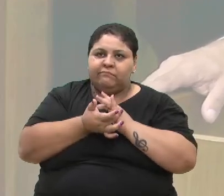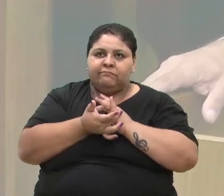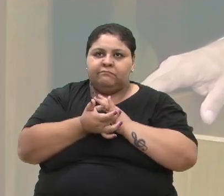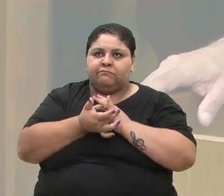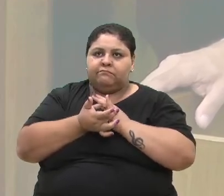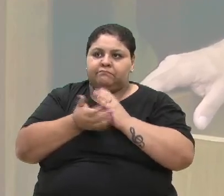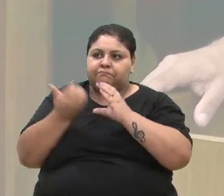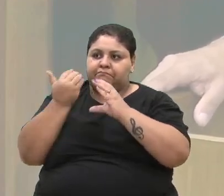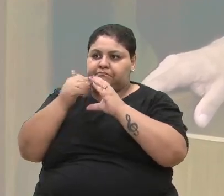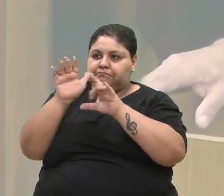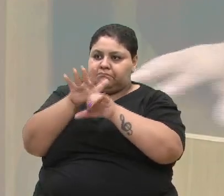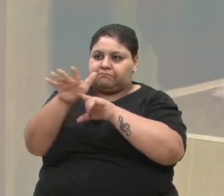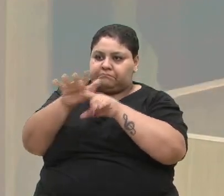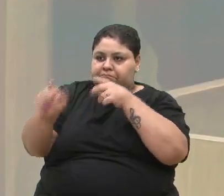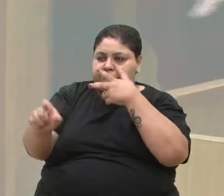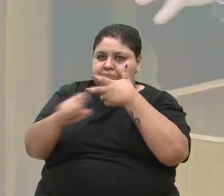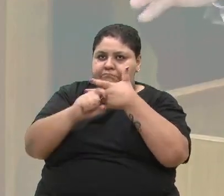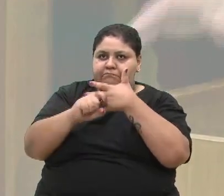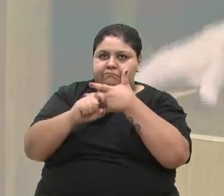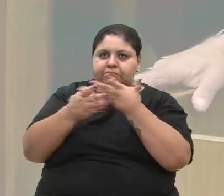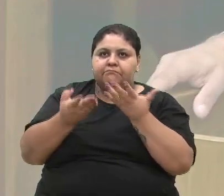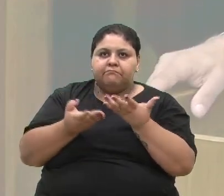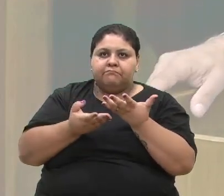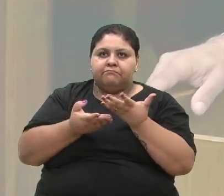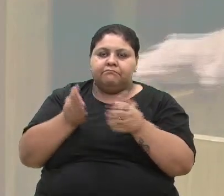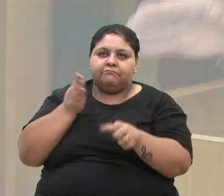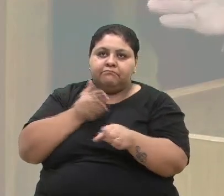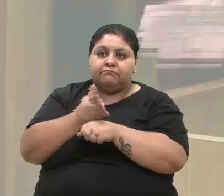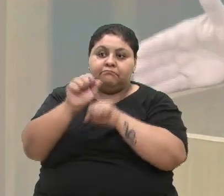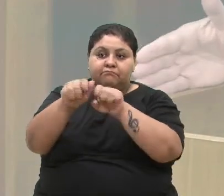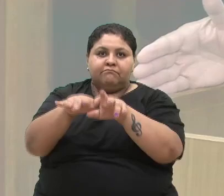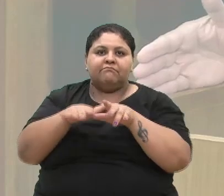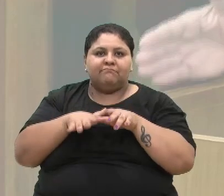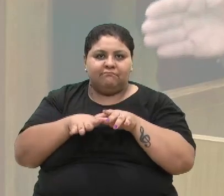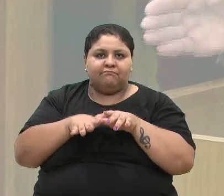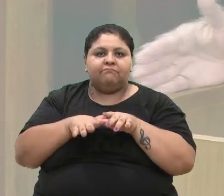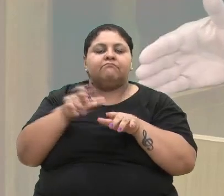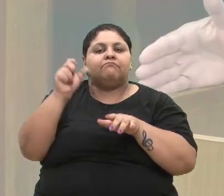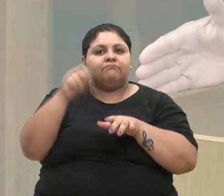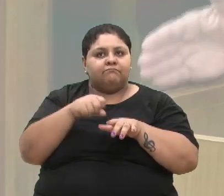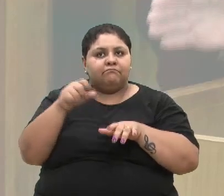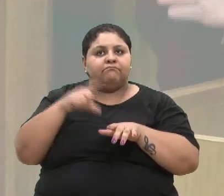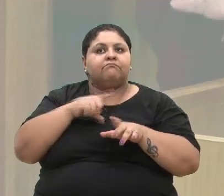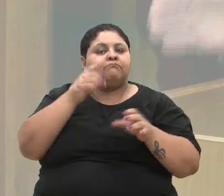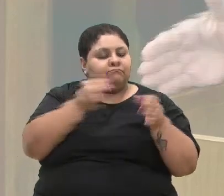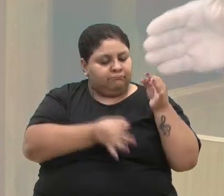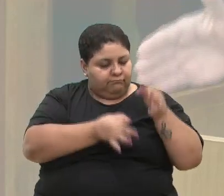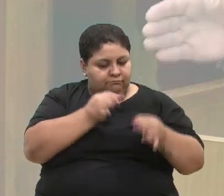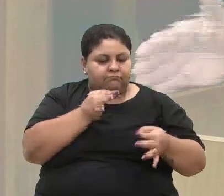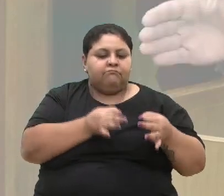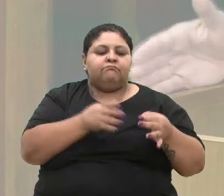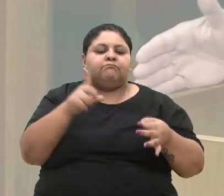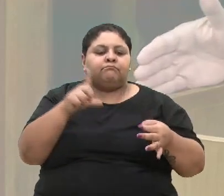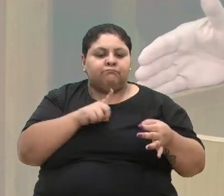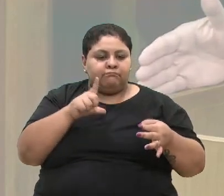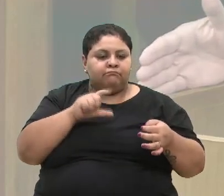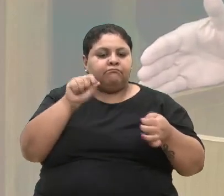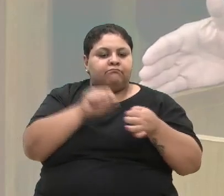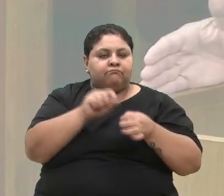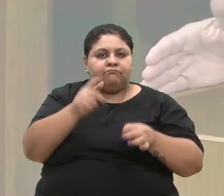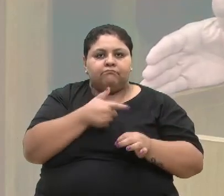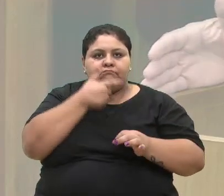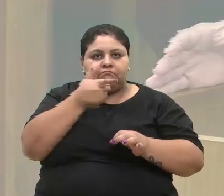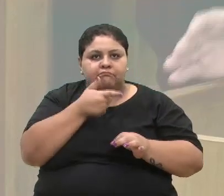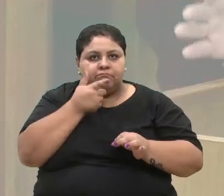encaminhar as demandas ao Executivo, participar do plenário. Então, sim, tem que fazer justiça e tem que ser feita essa fala